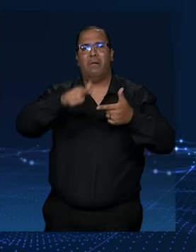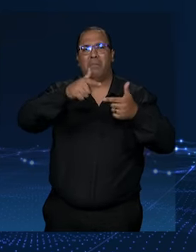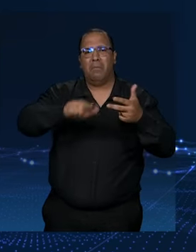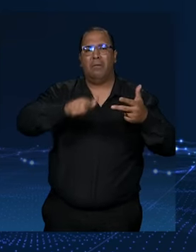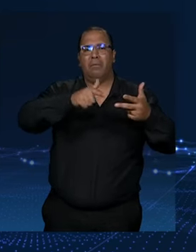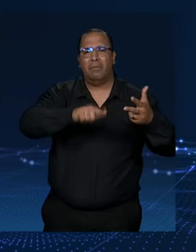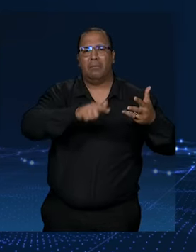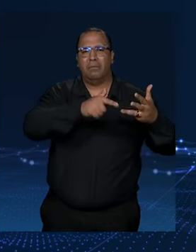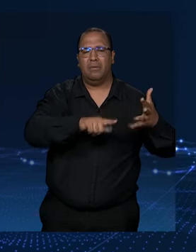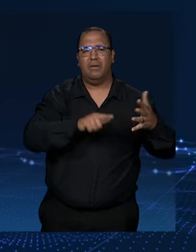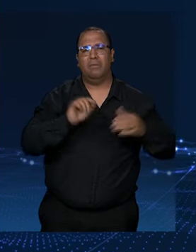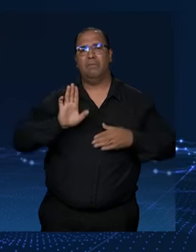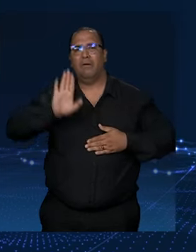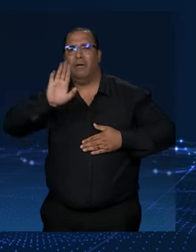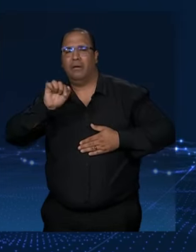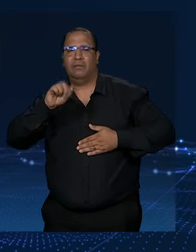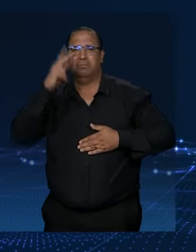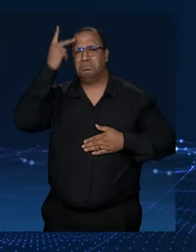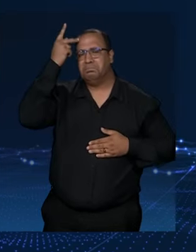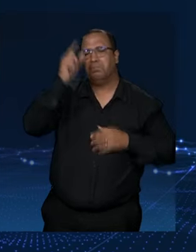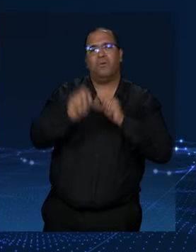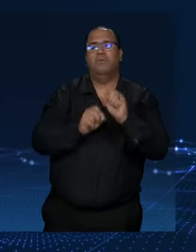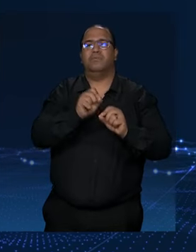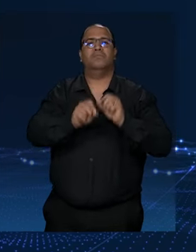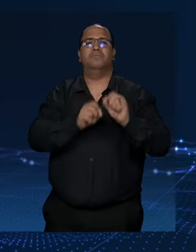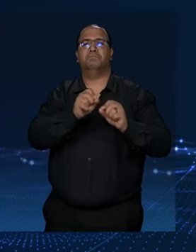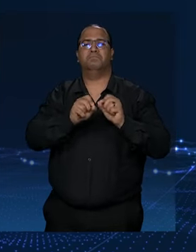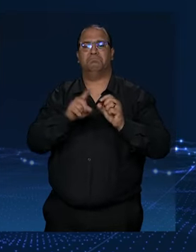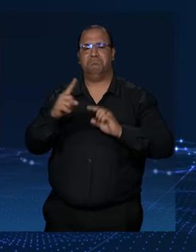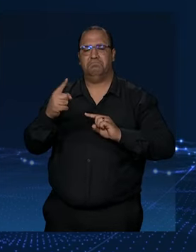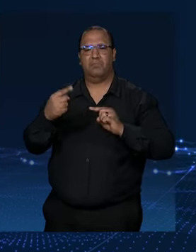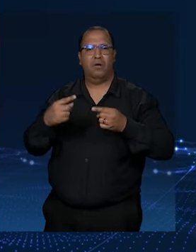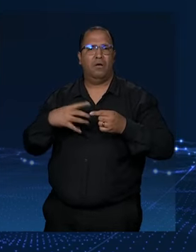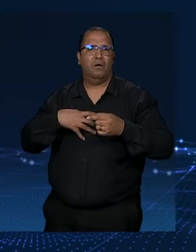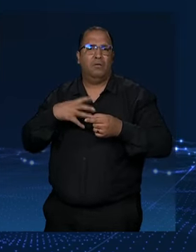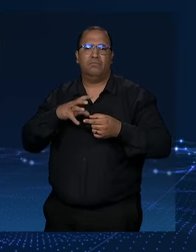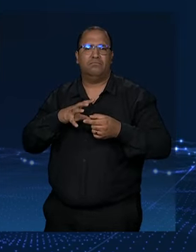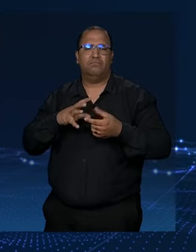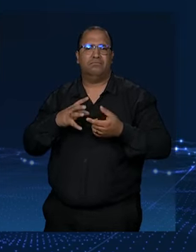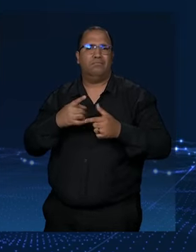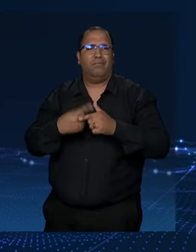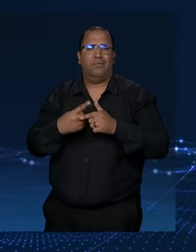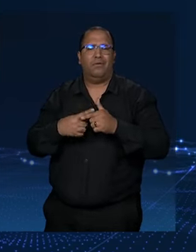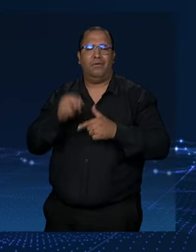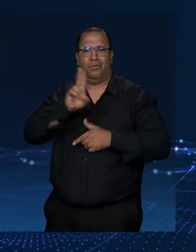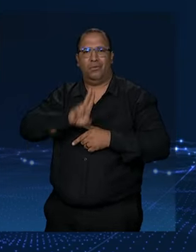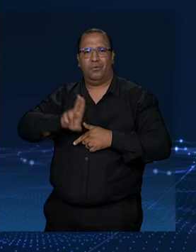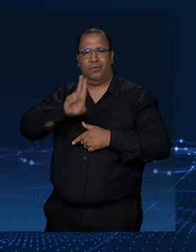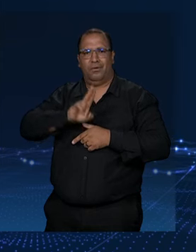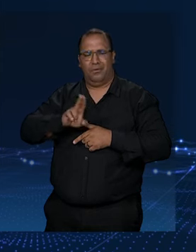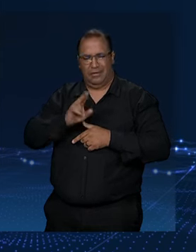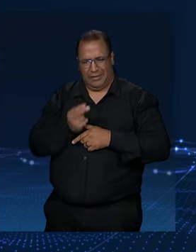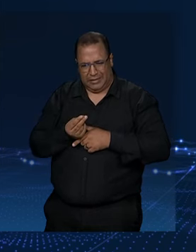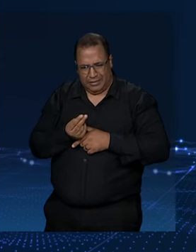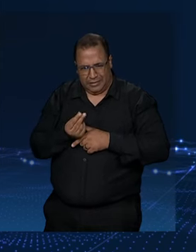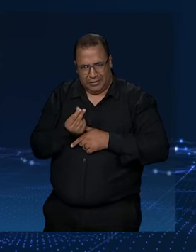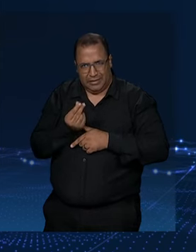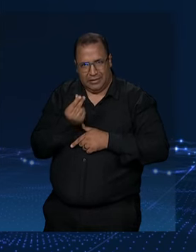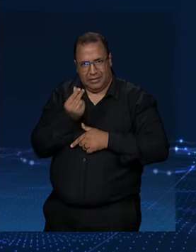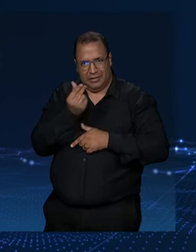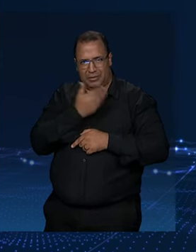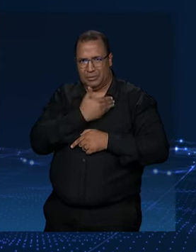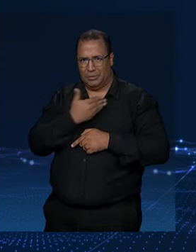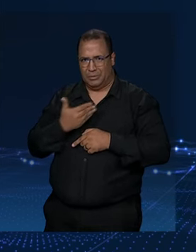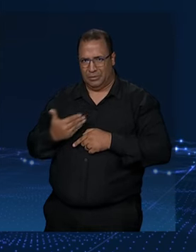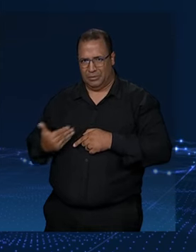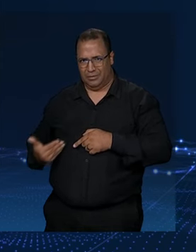quer tanto a reeleição? Qual é o motivo que você defende tanto a reeleição usando dinheiro público que você